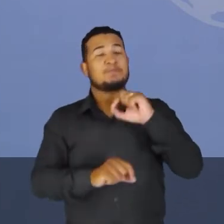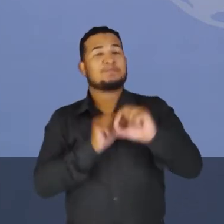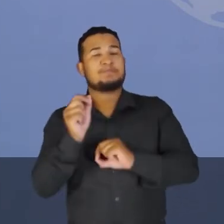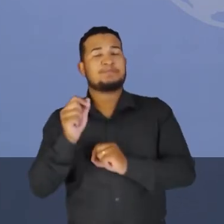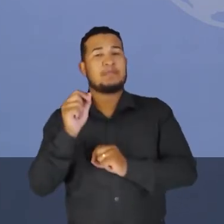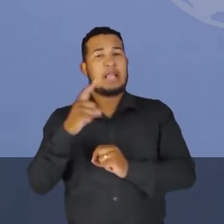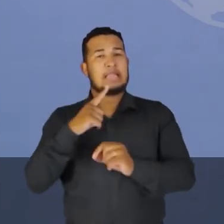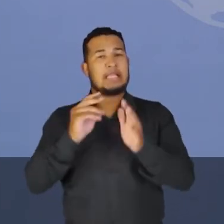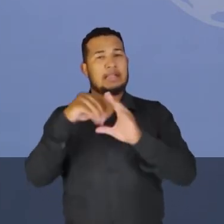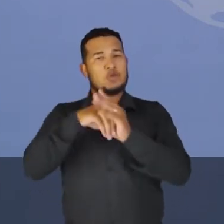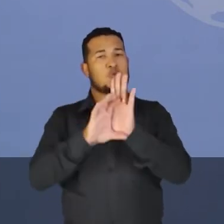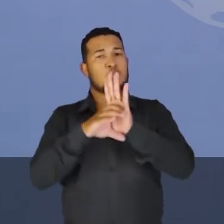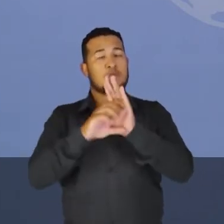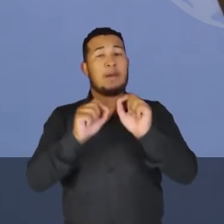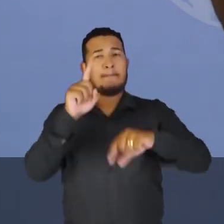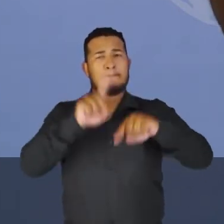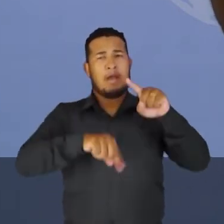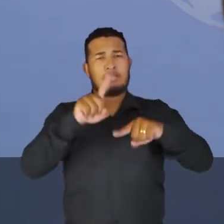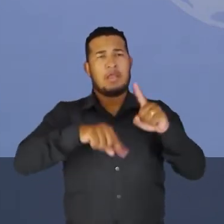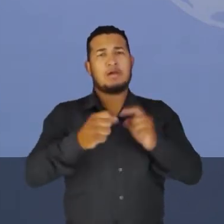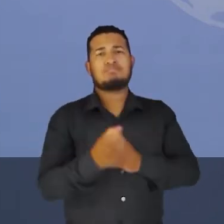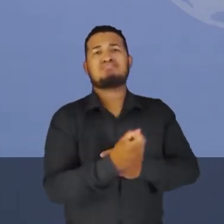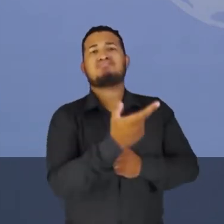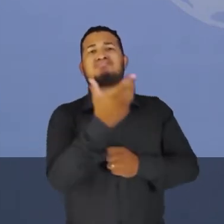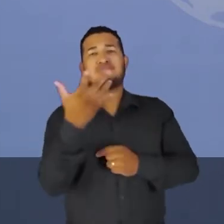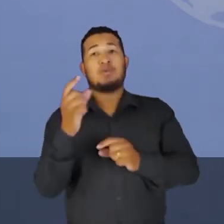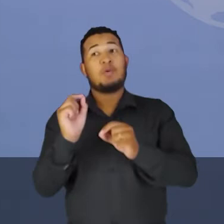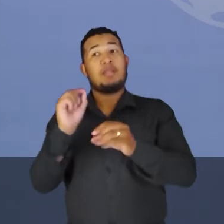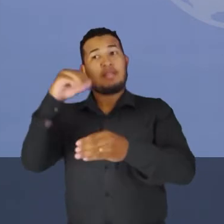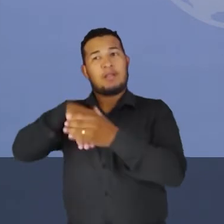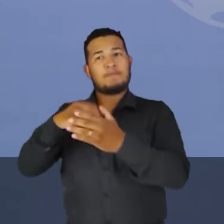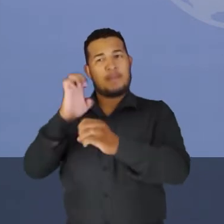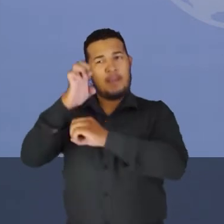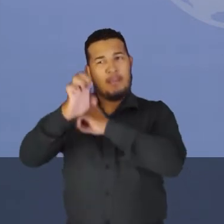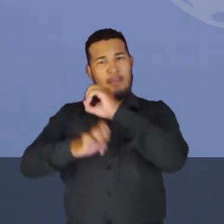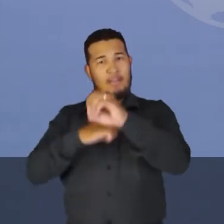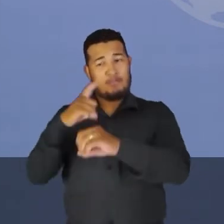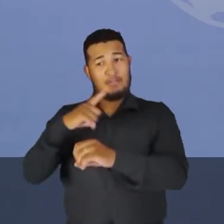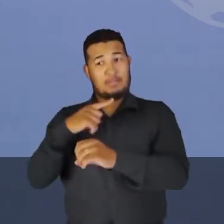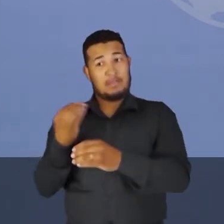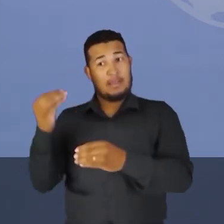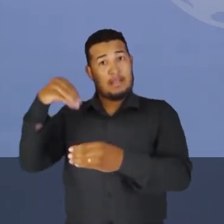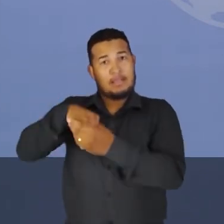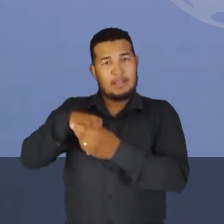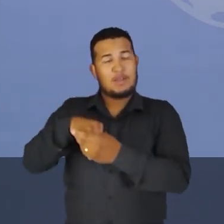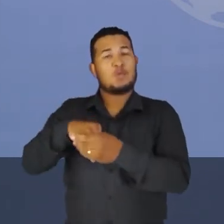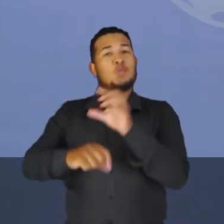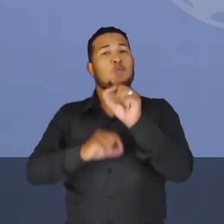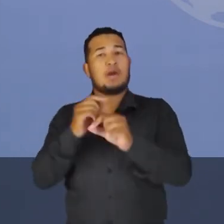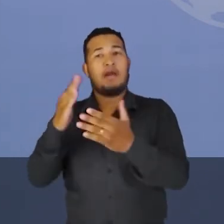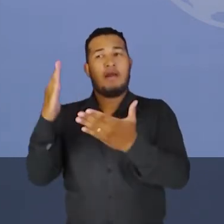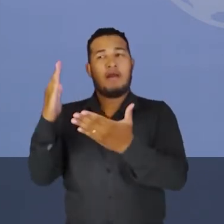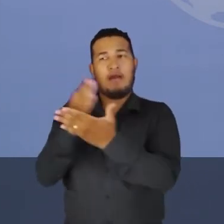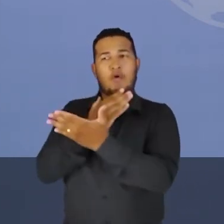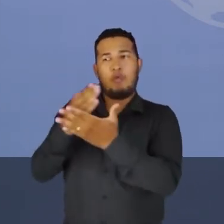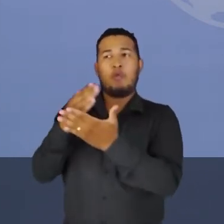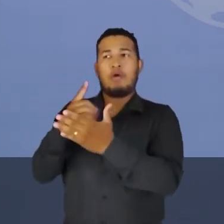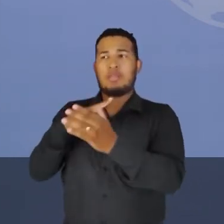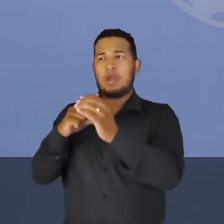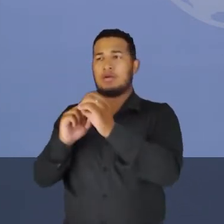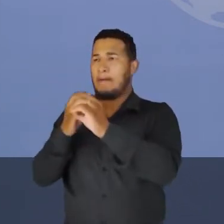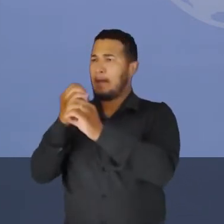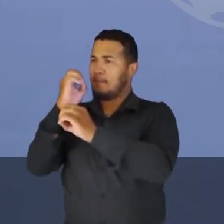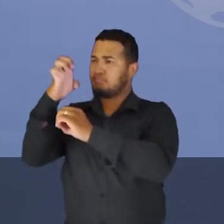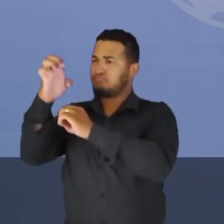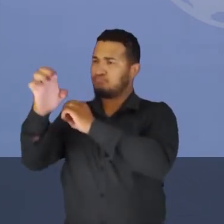muitos materiais, os elétrons ali dispostos, tem uns orientações em um